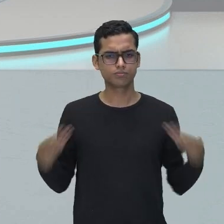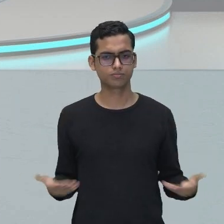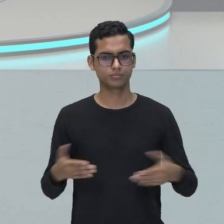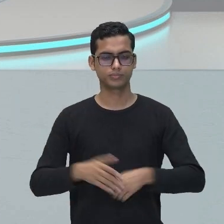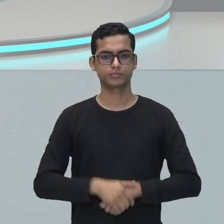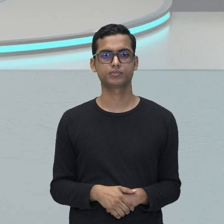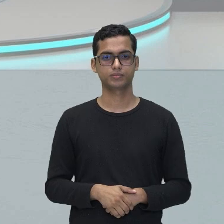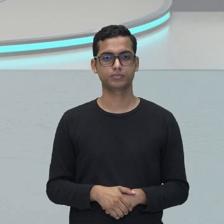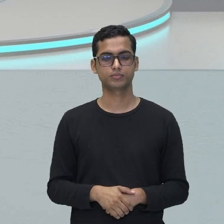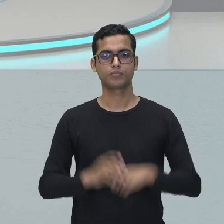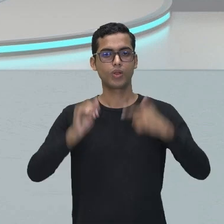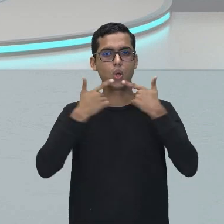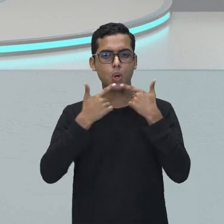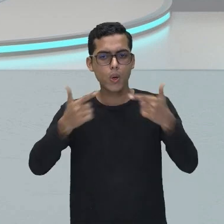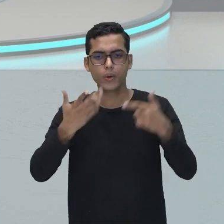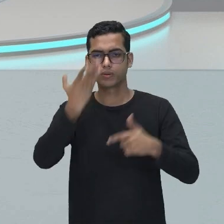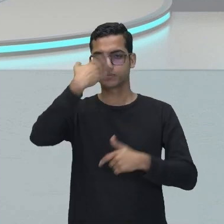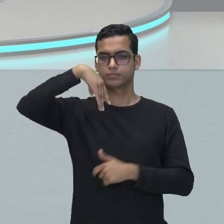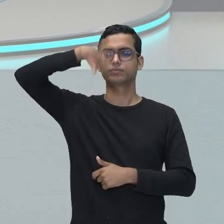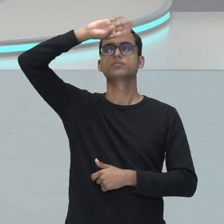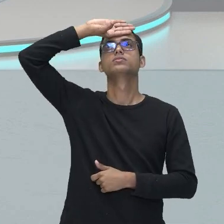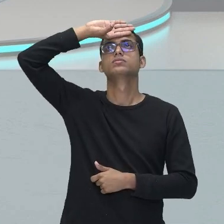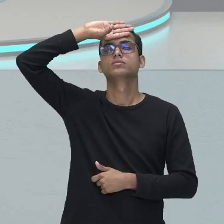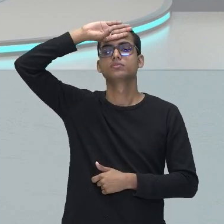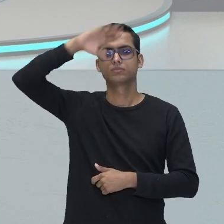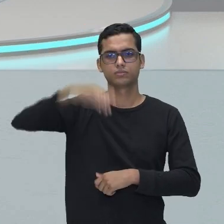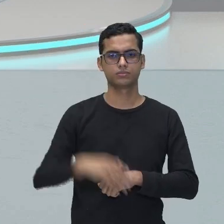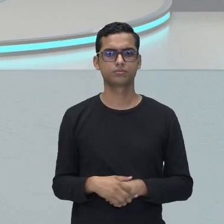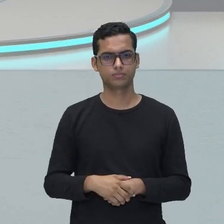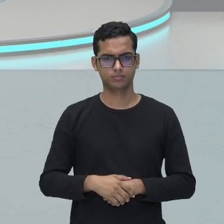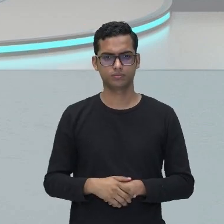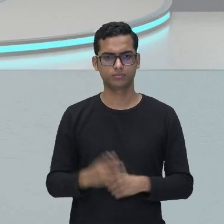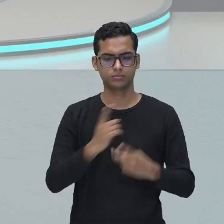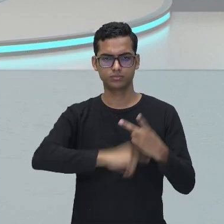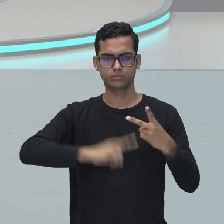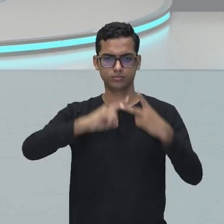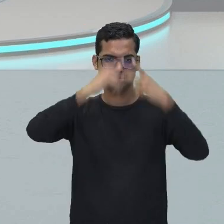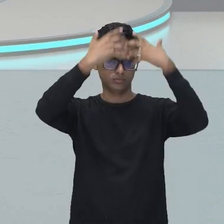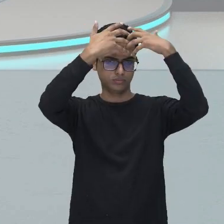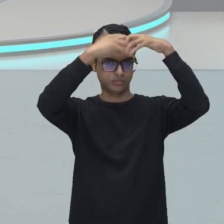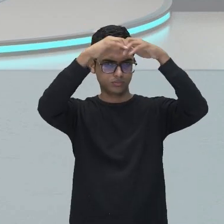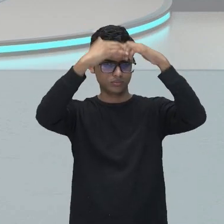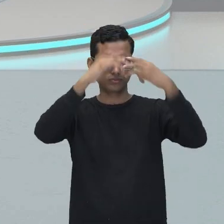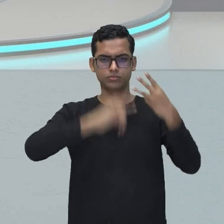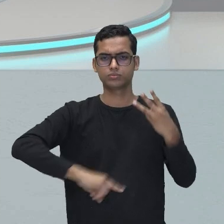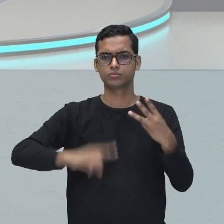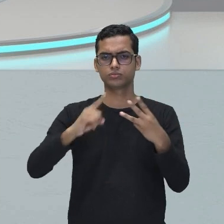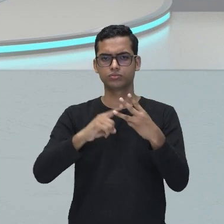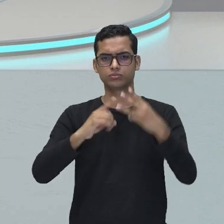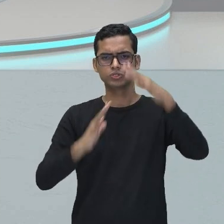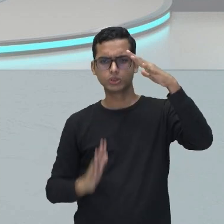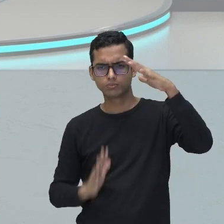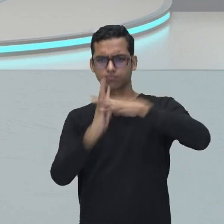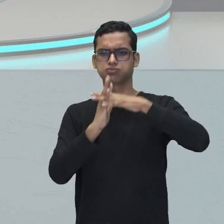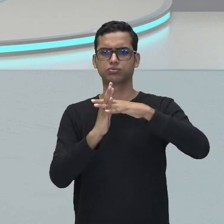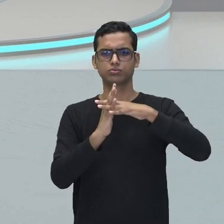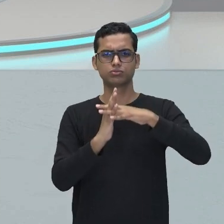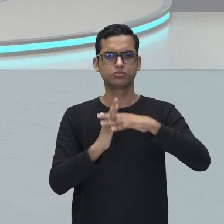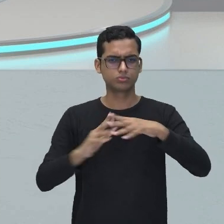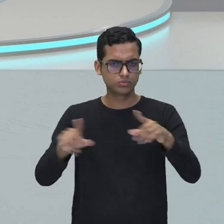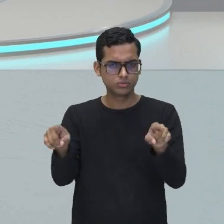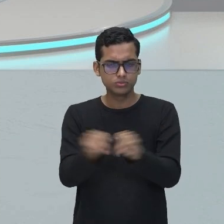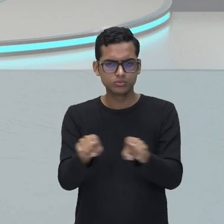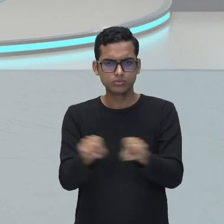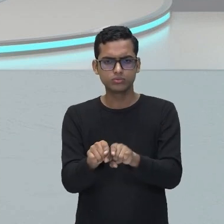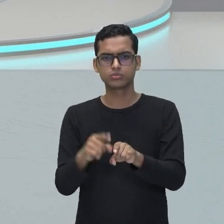linguagem dramática, então, racionalismo, exagero e rebuscamento. Esse